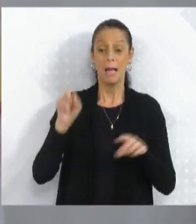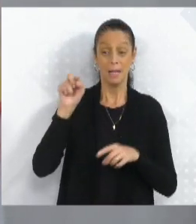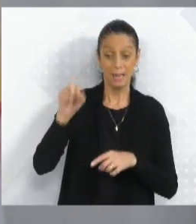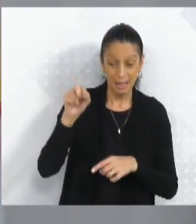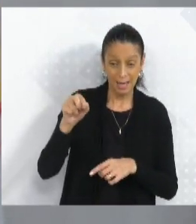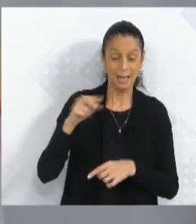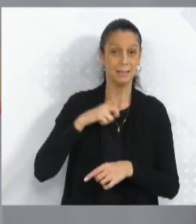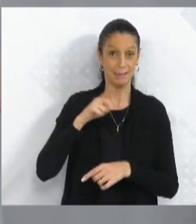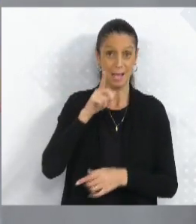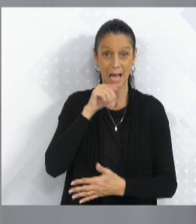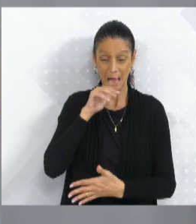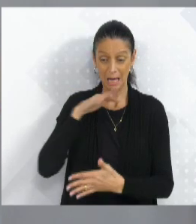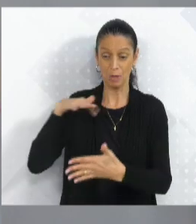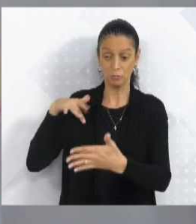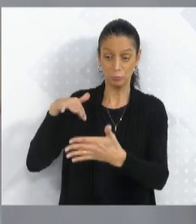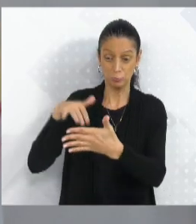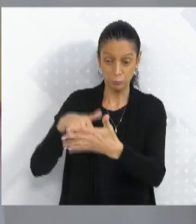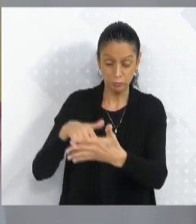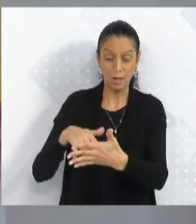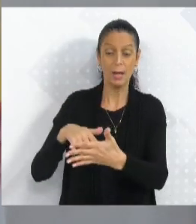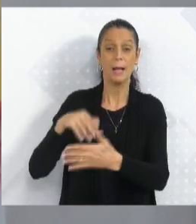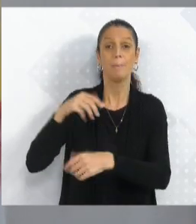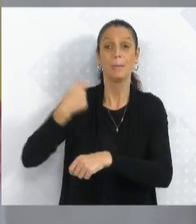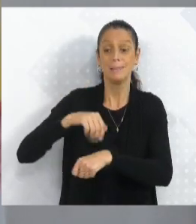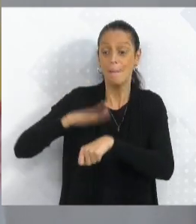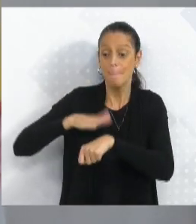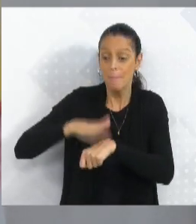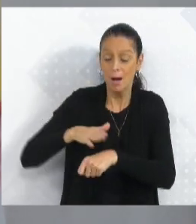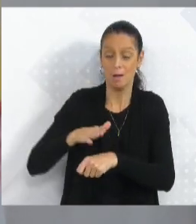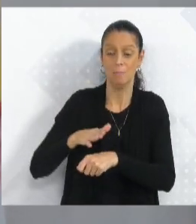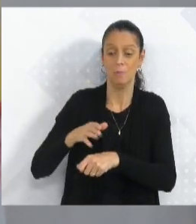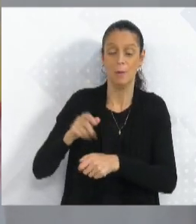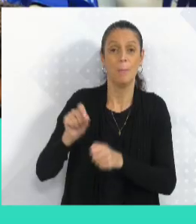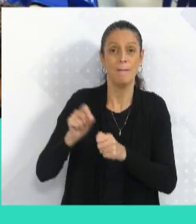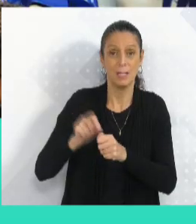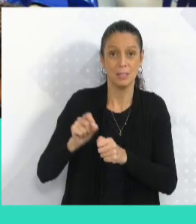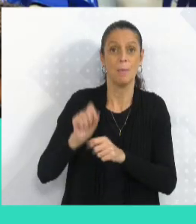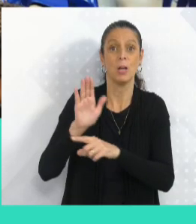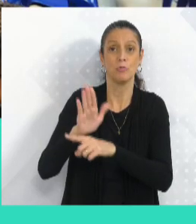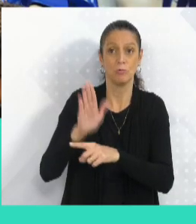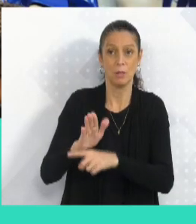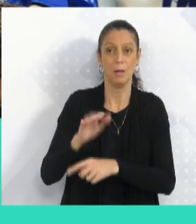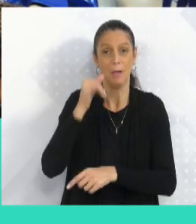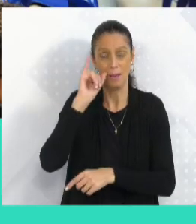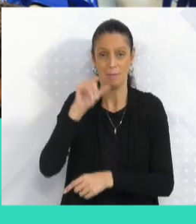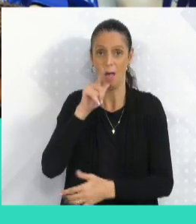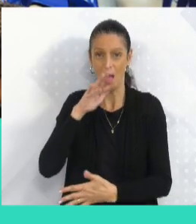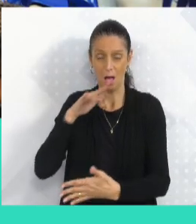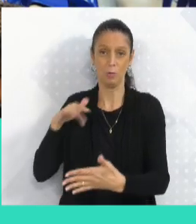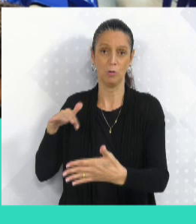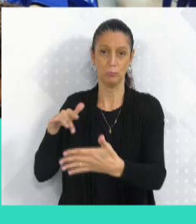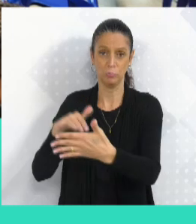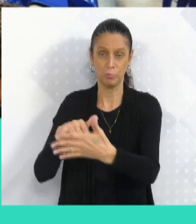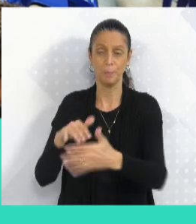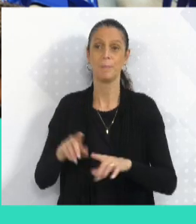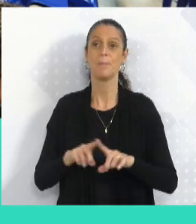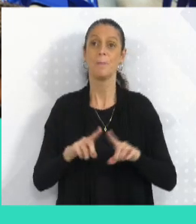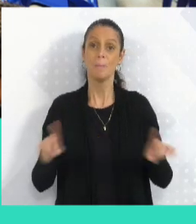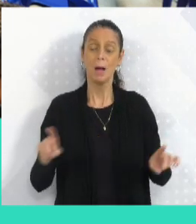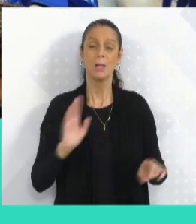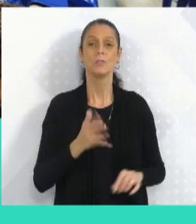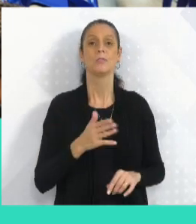também nós conseguimos, amanhã, nós vamos ter uma reunião com o diretor da Defesa Civil, o Flávio,